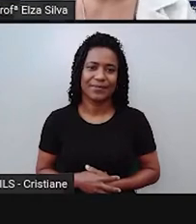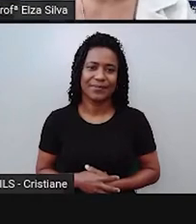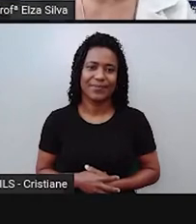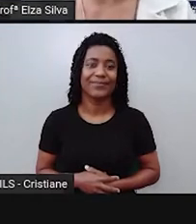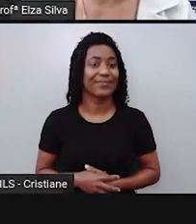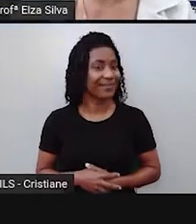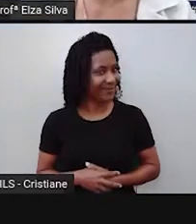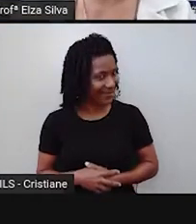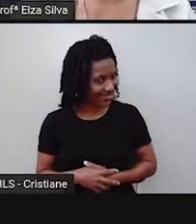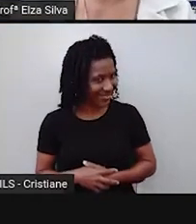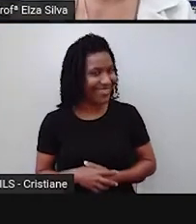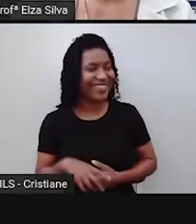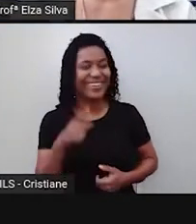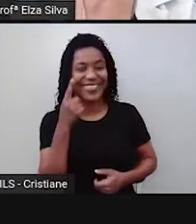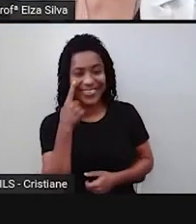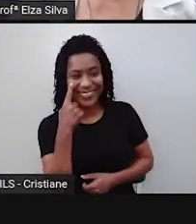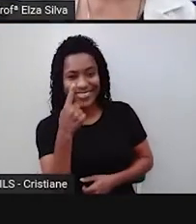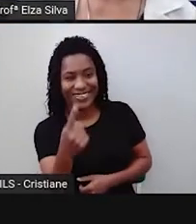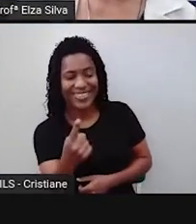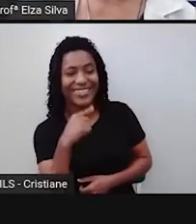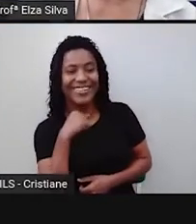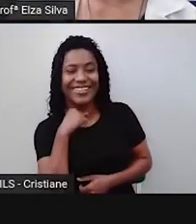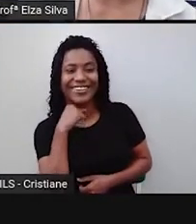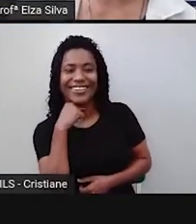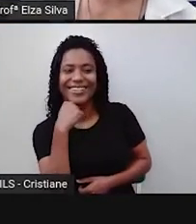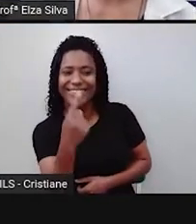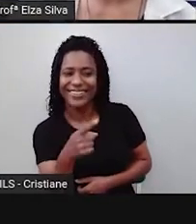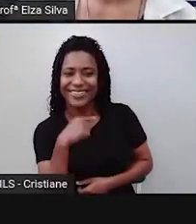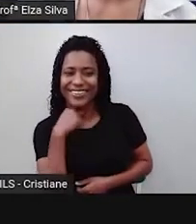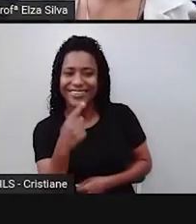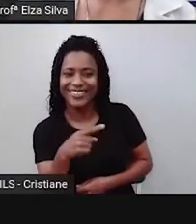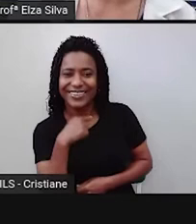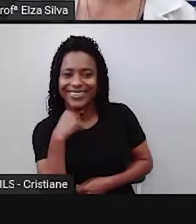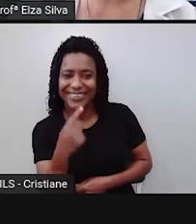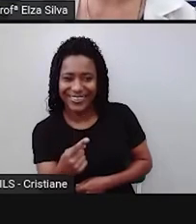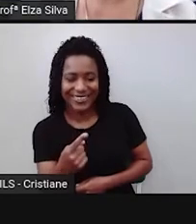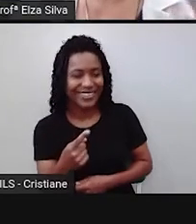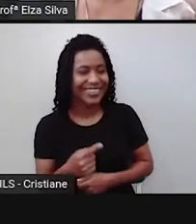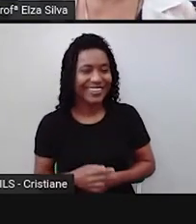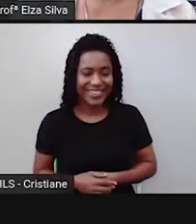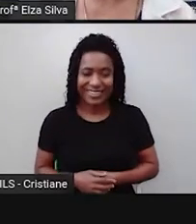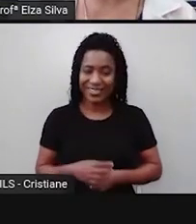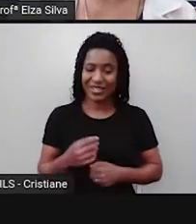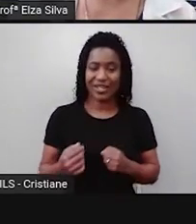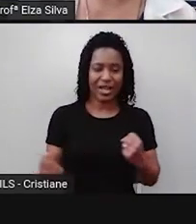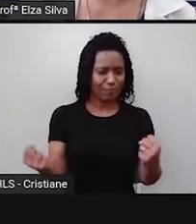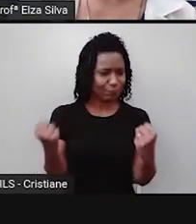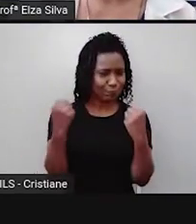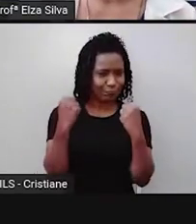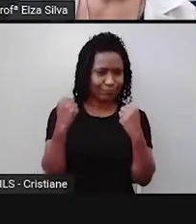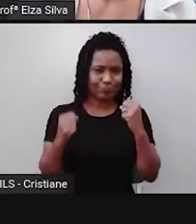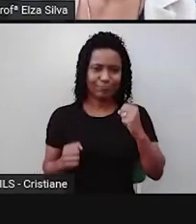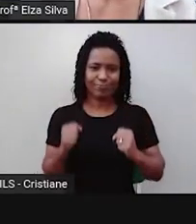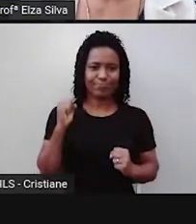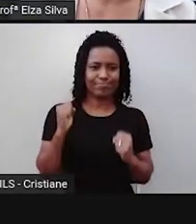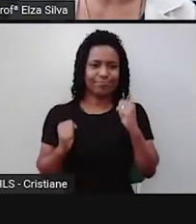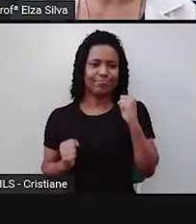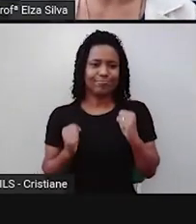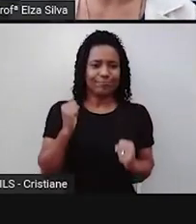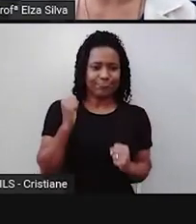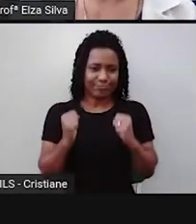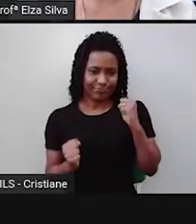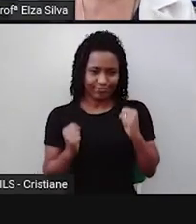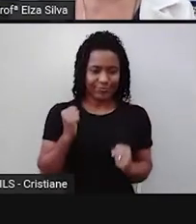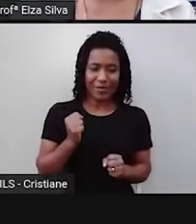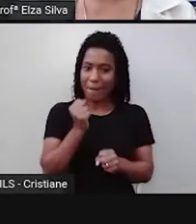Não dá, né, gente? Querer manter a forma física, ficar gatinho ou gatinha. Comer